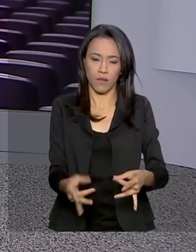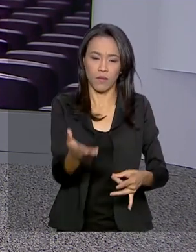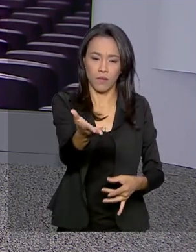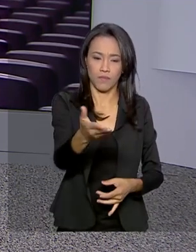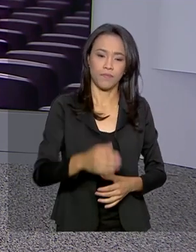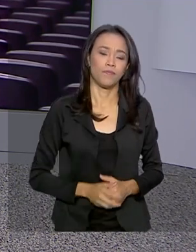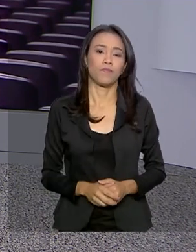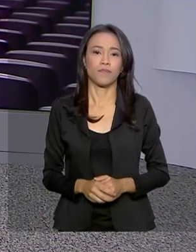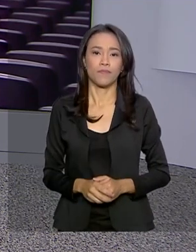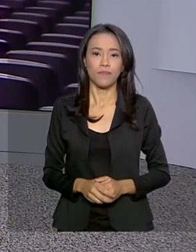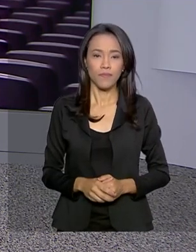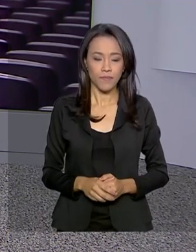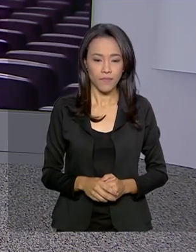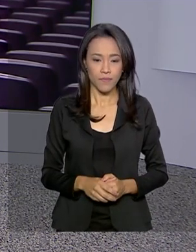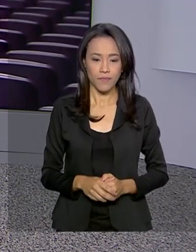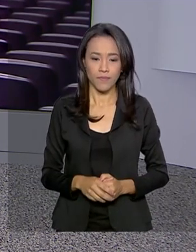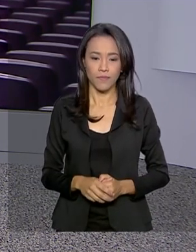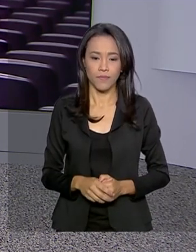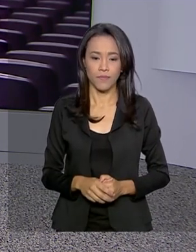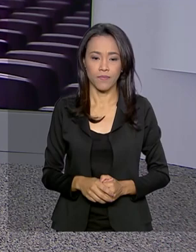Alessandra. Bom Alessandra.